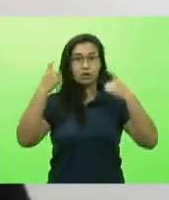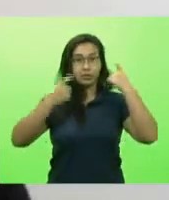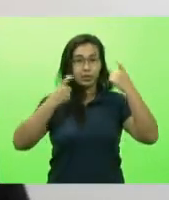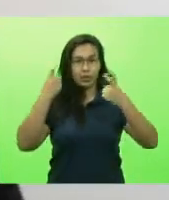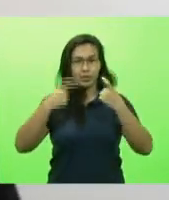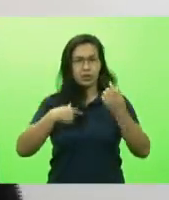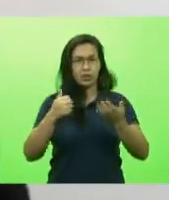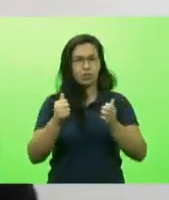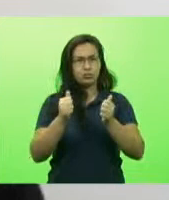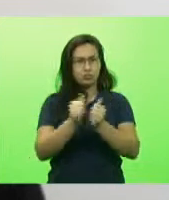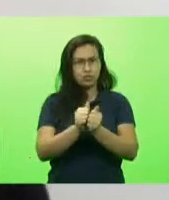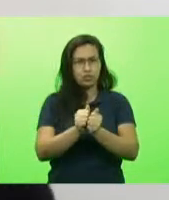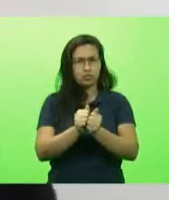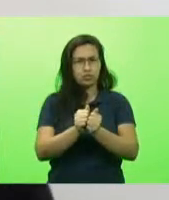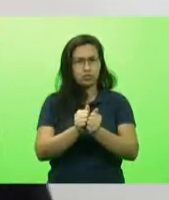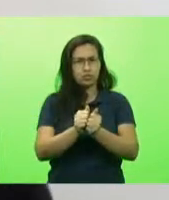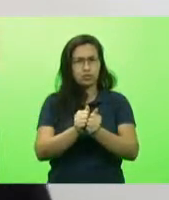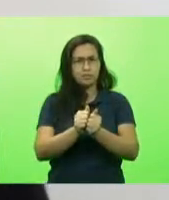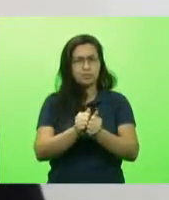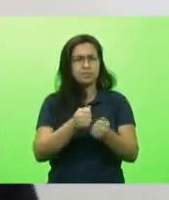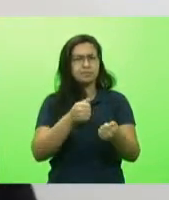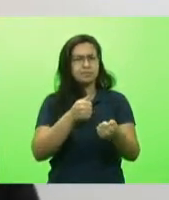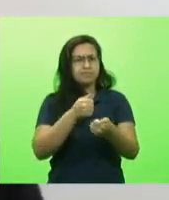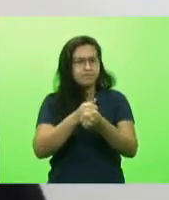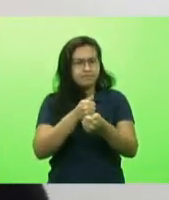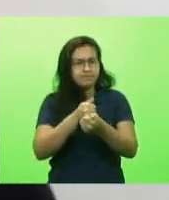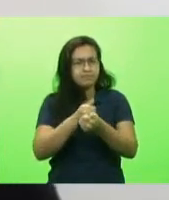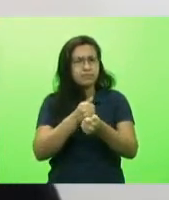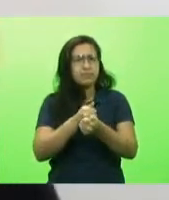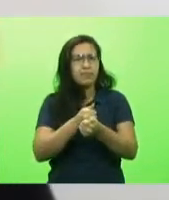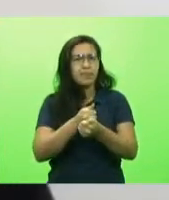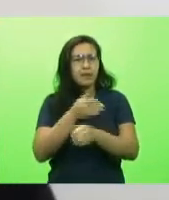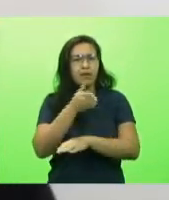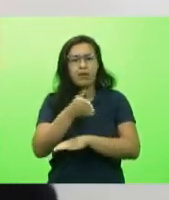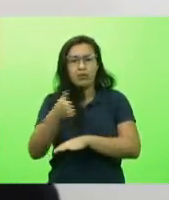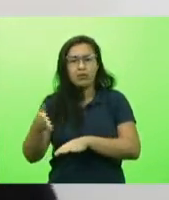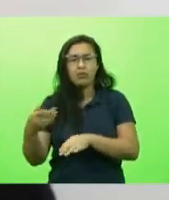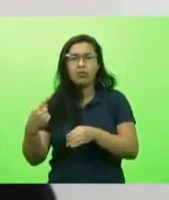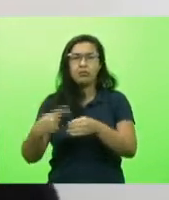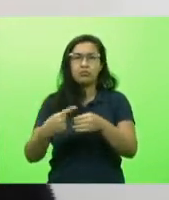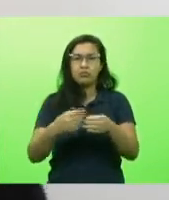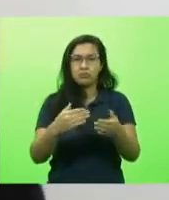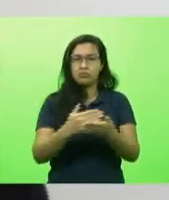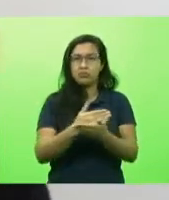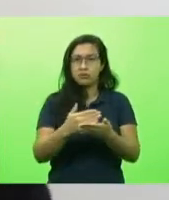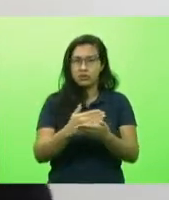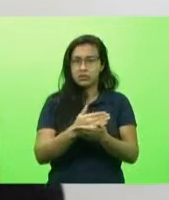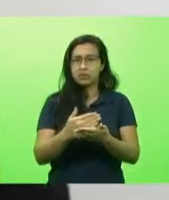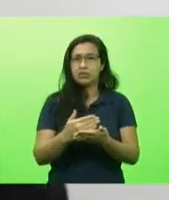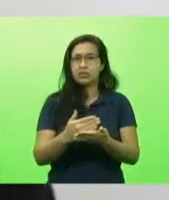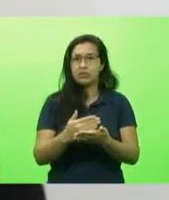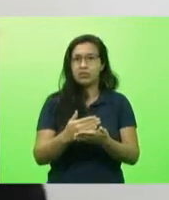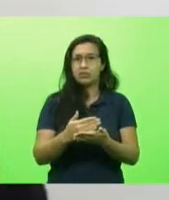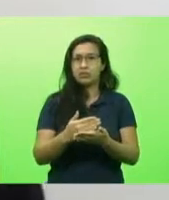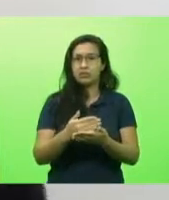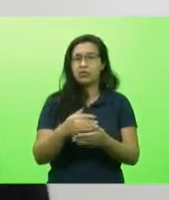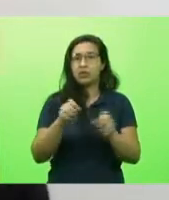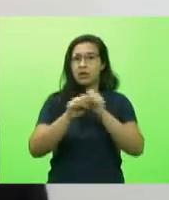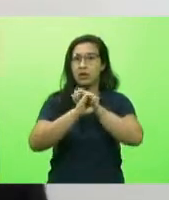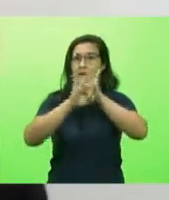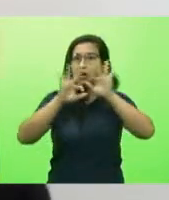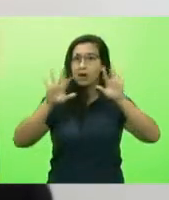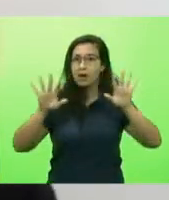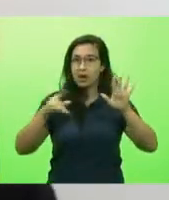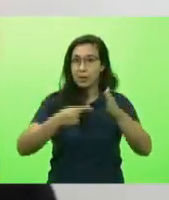perto isso no estado afora inclusive em alguns municípios nós é público notório que a primeira